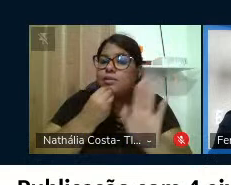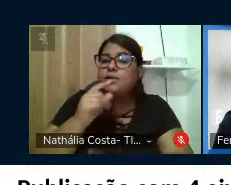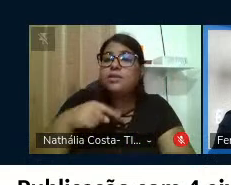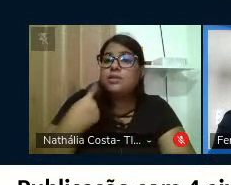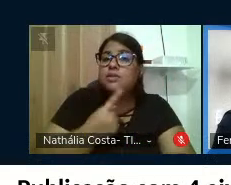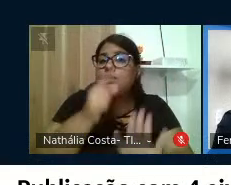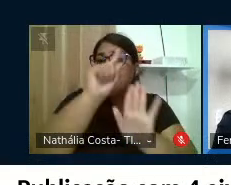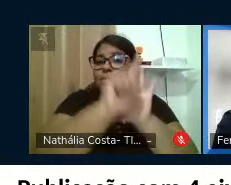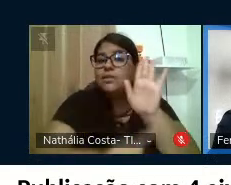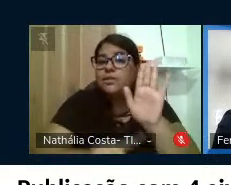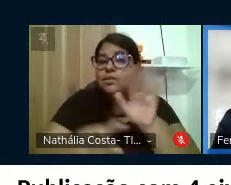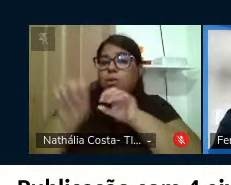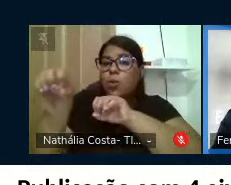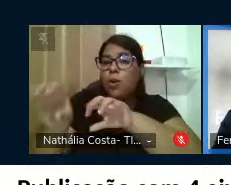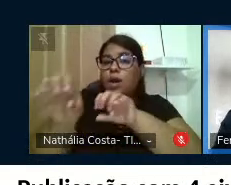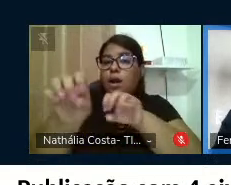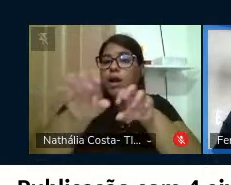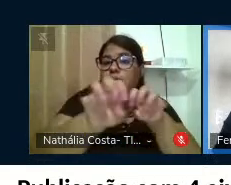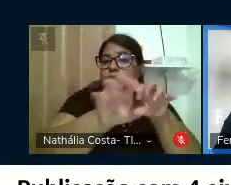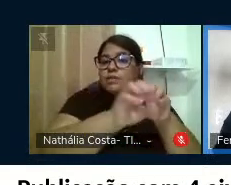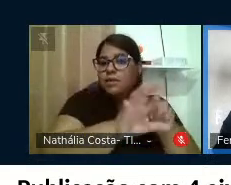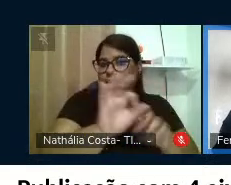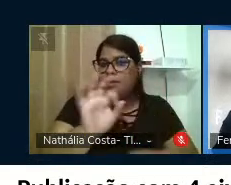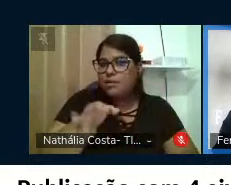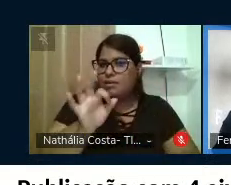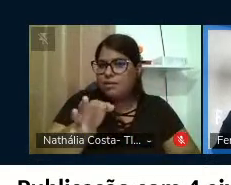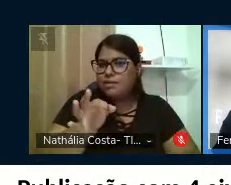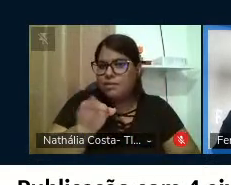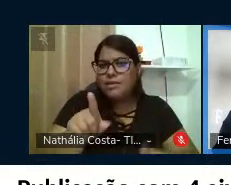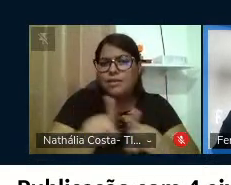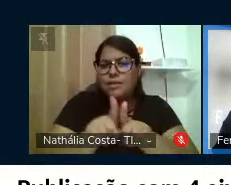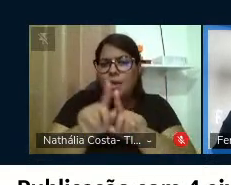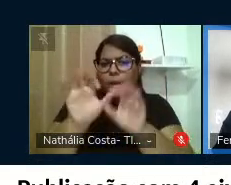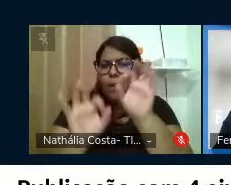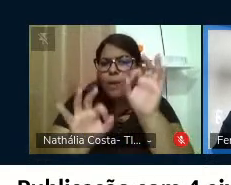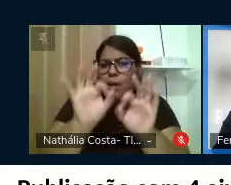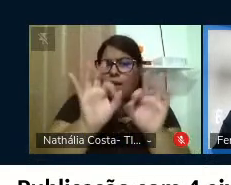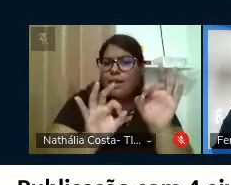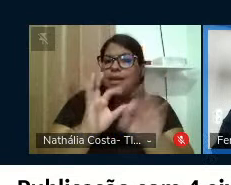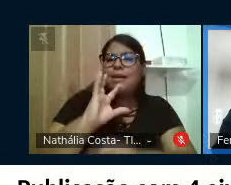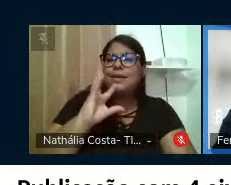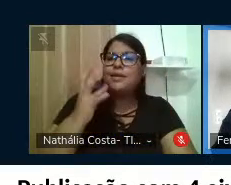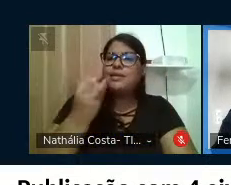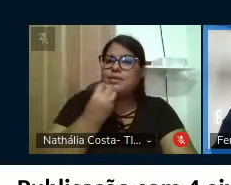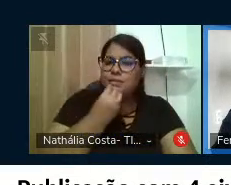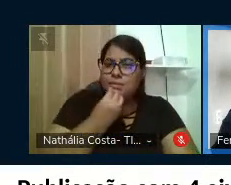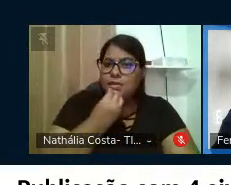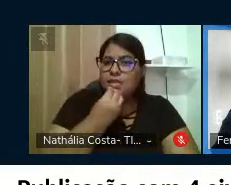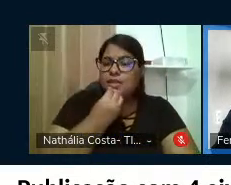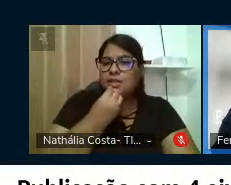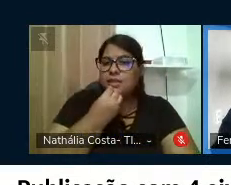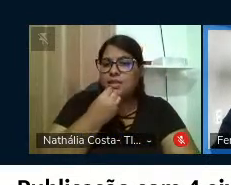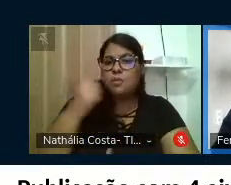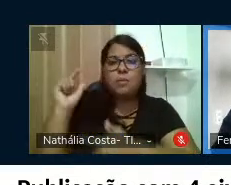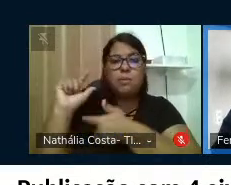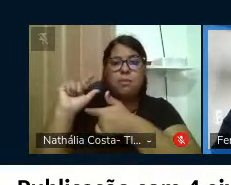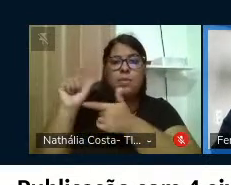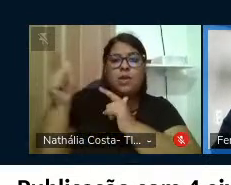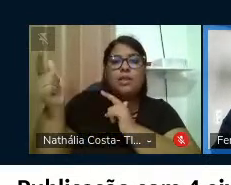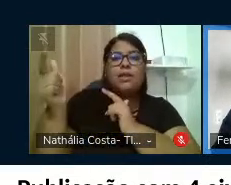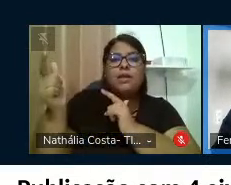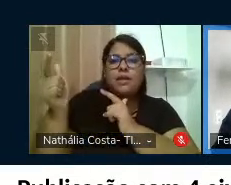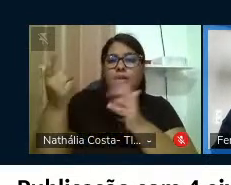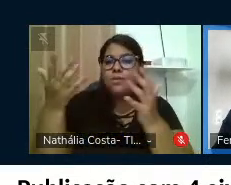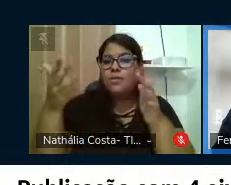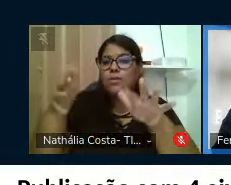nosso direito à educação e o de se construir um conhecimento moderno e